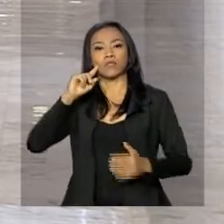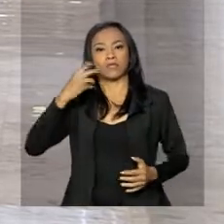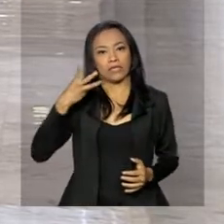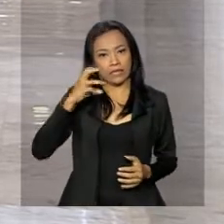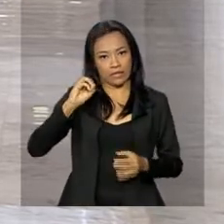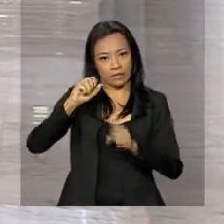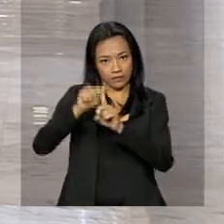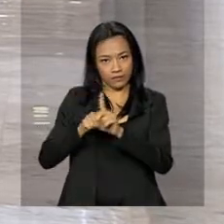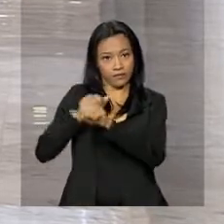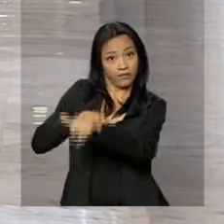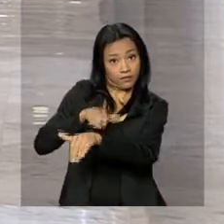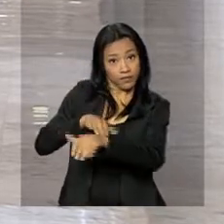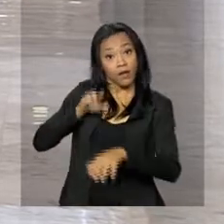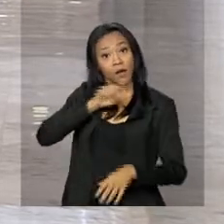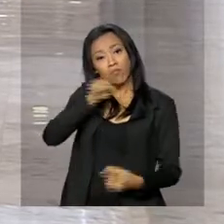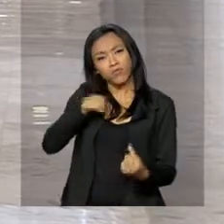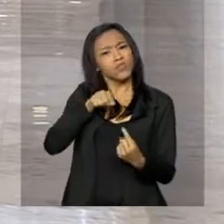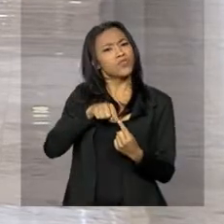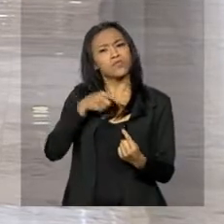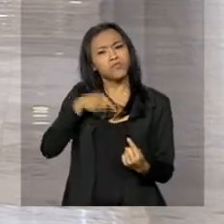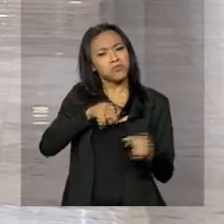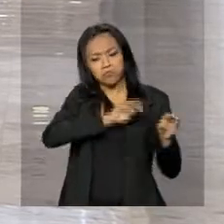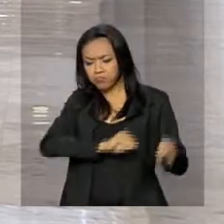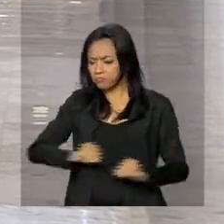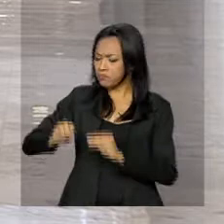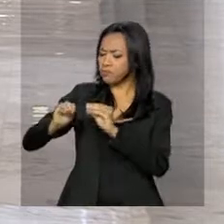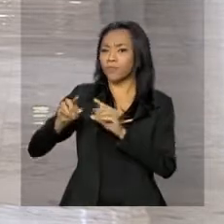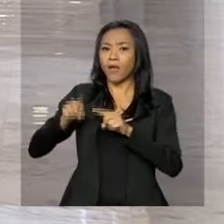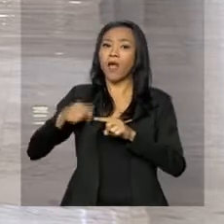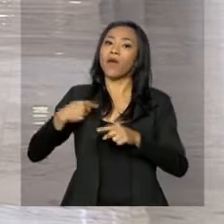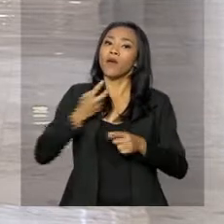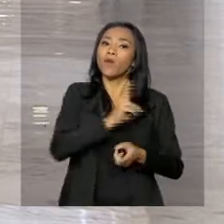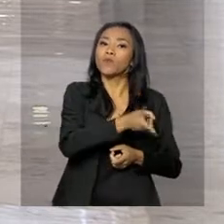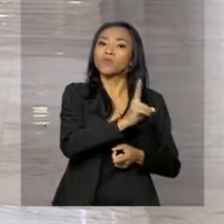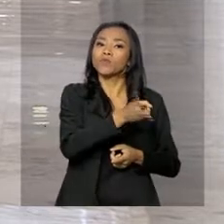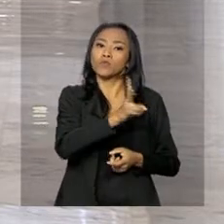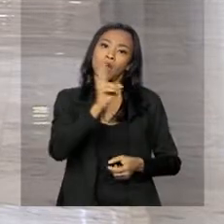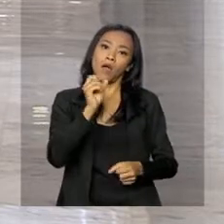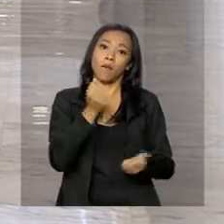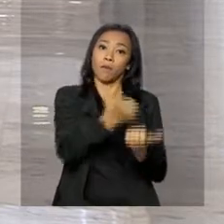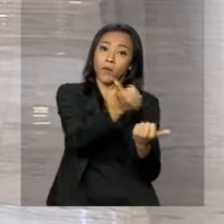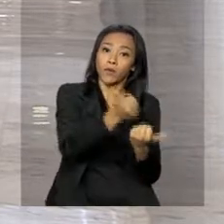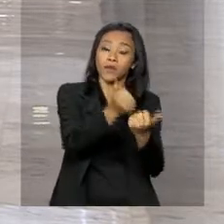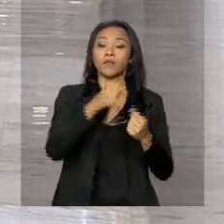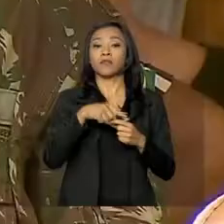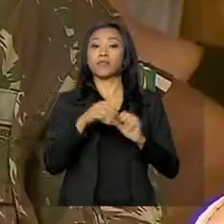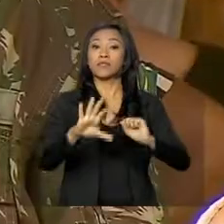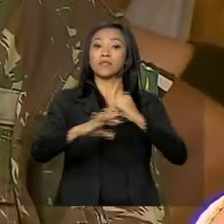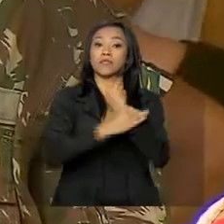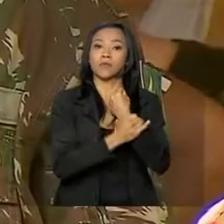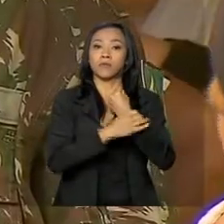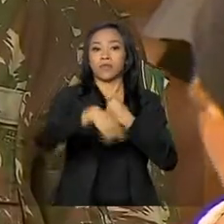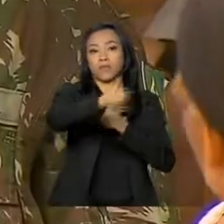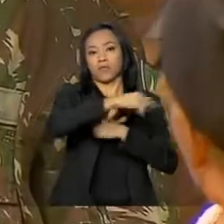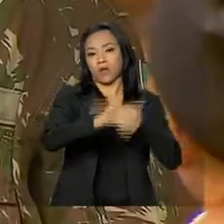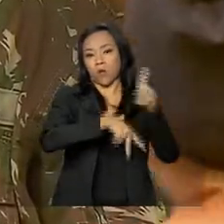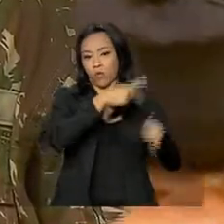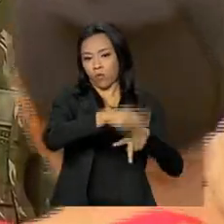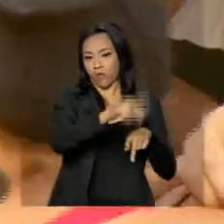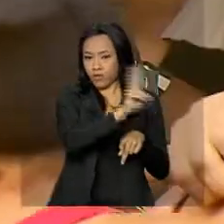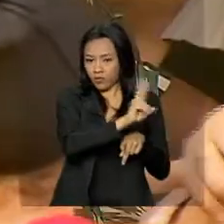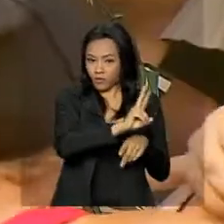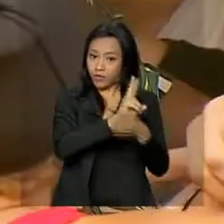O objetivo dessa medida é dar assistência e mais segurança para os brasileiros e venezuelanos que